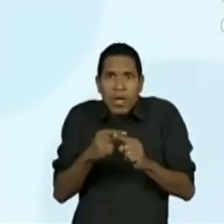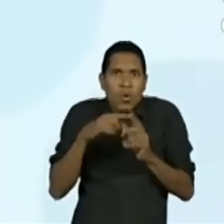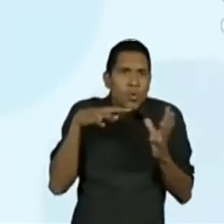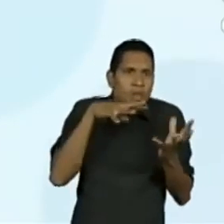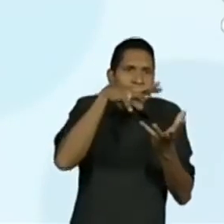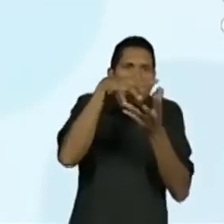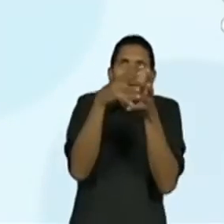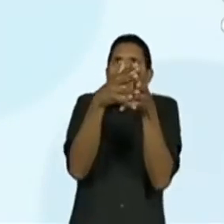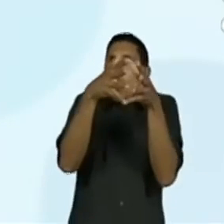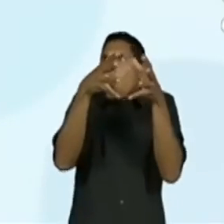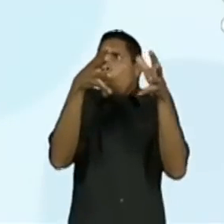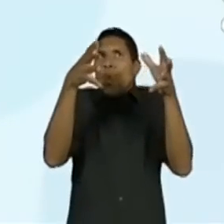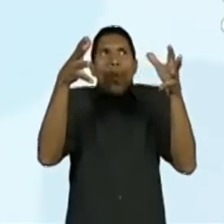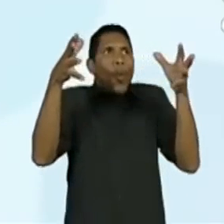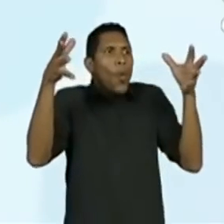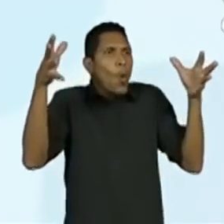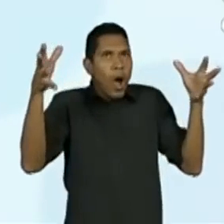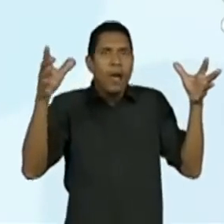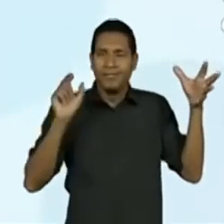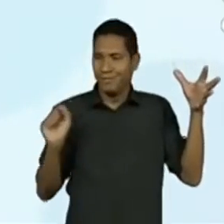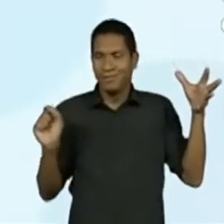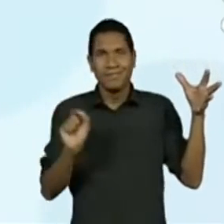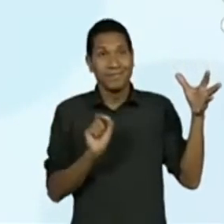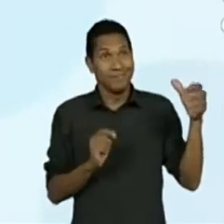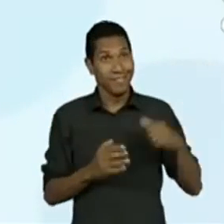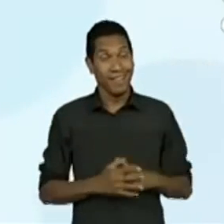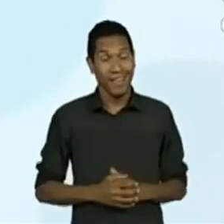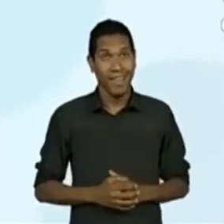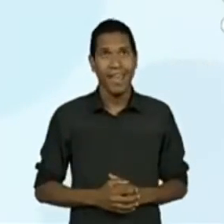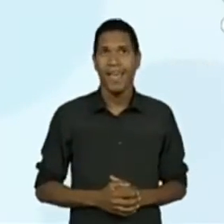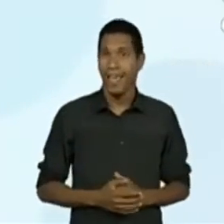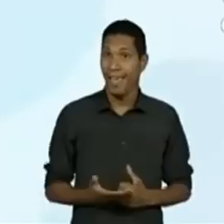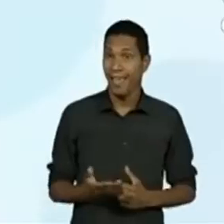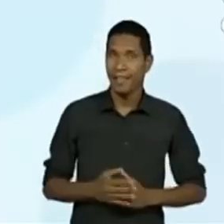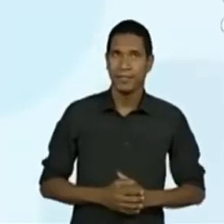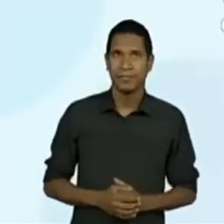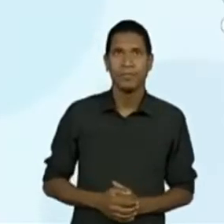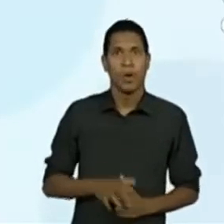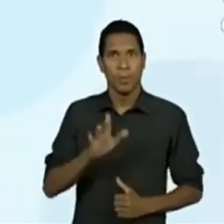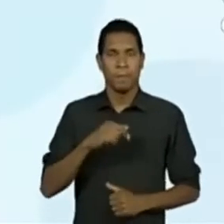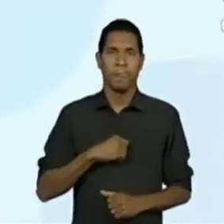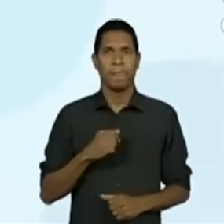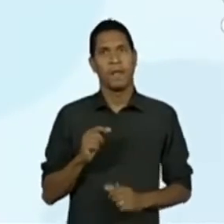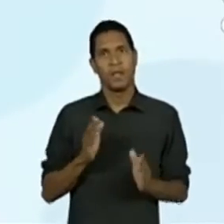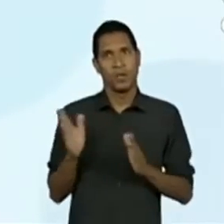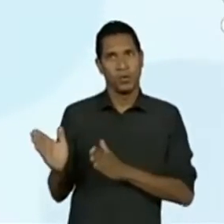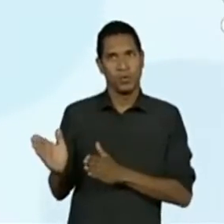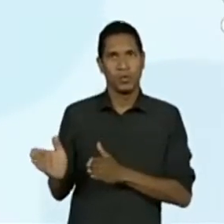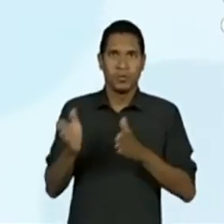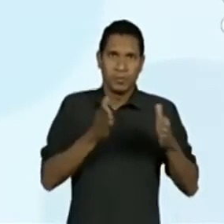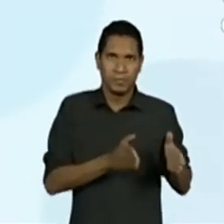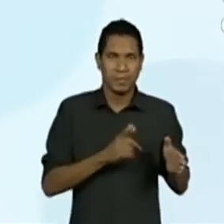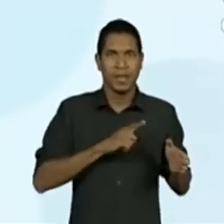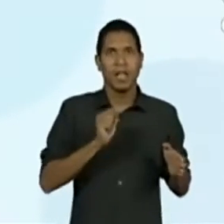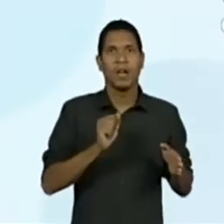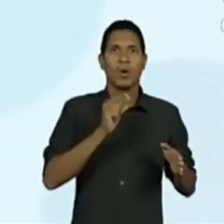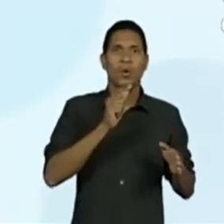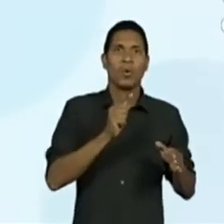realmente nós somos pequenininhos diante do universo. E esse aqui, ó, como uma onda. E aí?